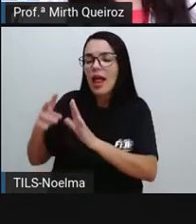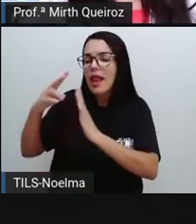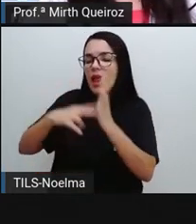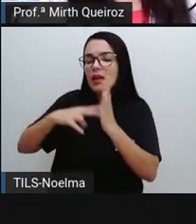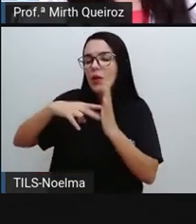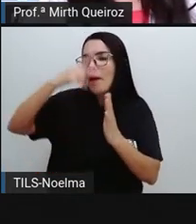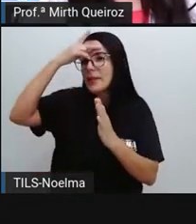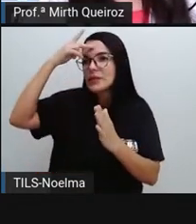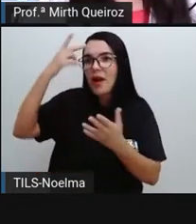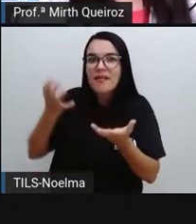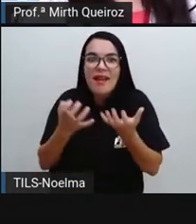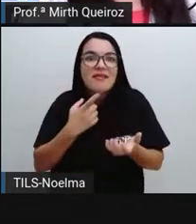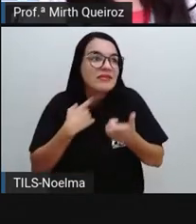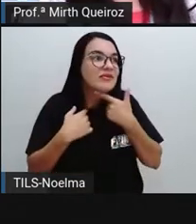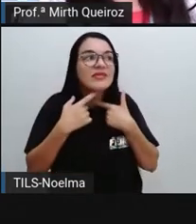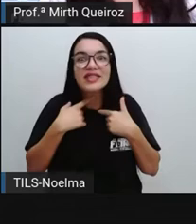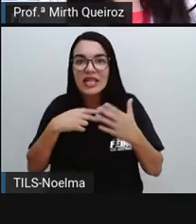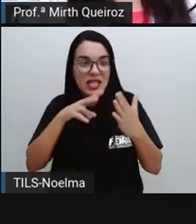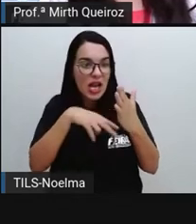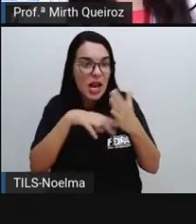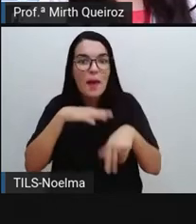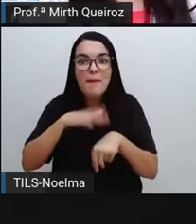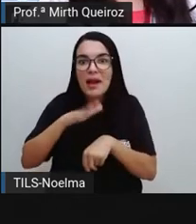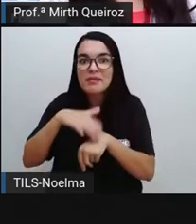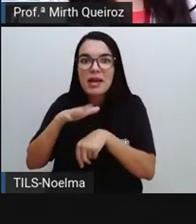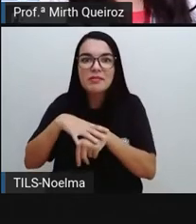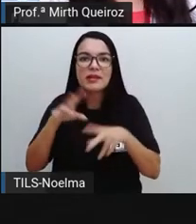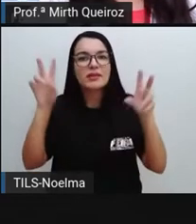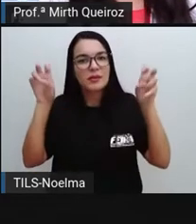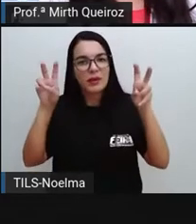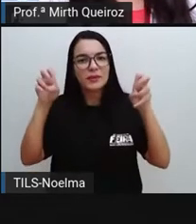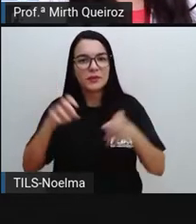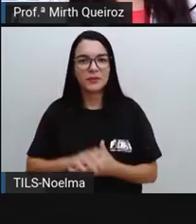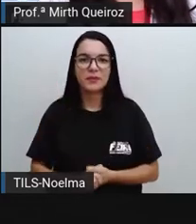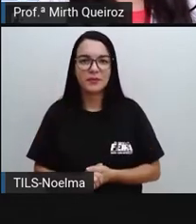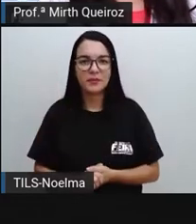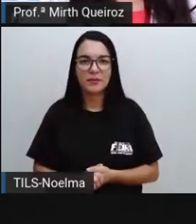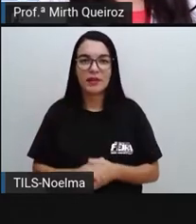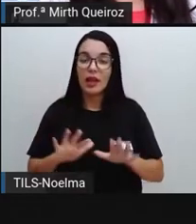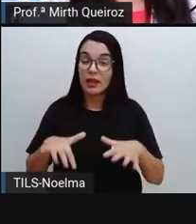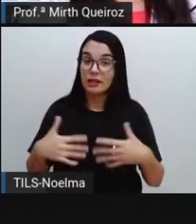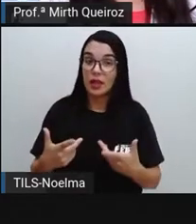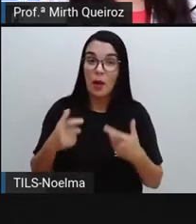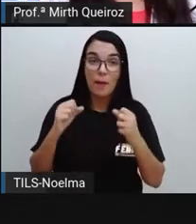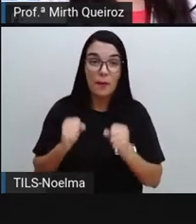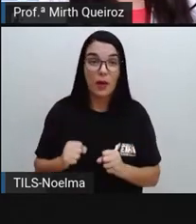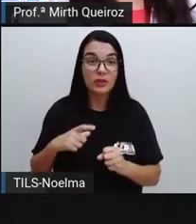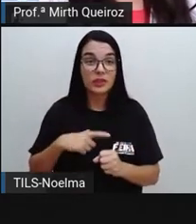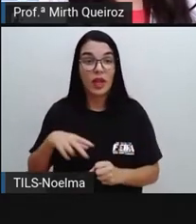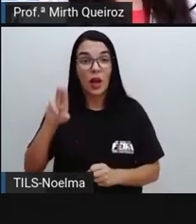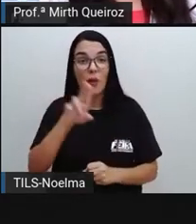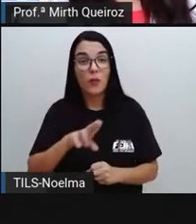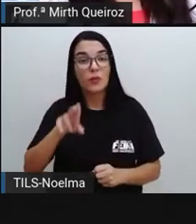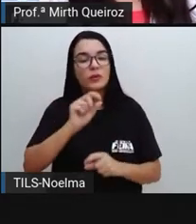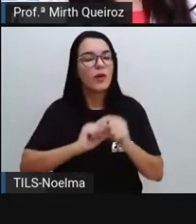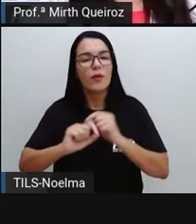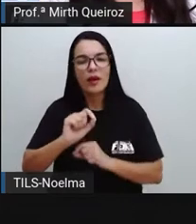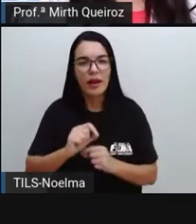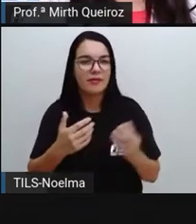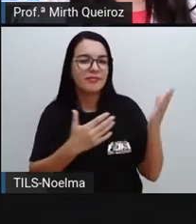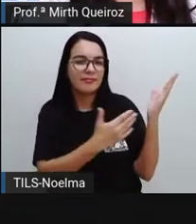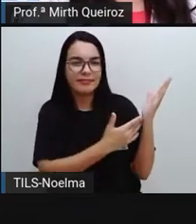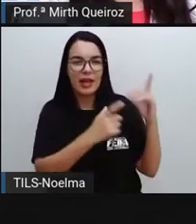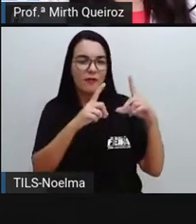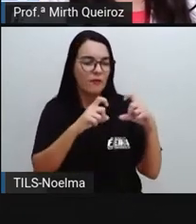leitor interessado em ler mais sobre esse assunto. Para isso, vocês também podem utilizar recursos gráficos,